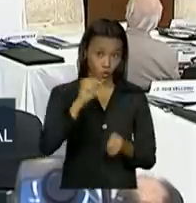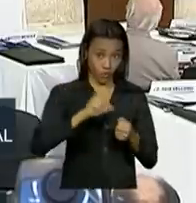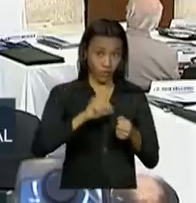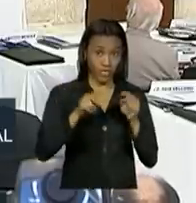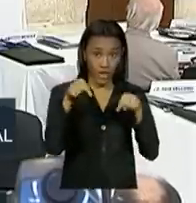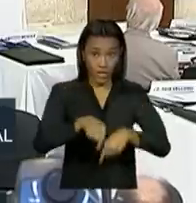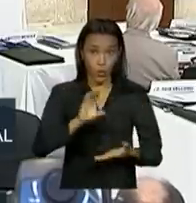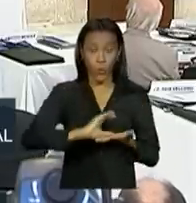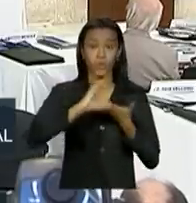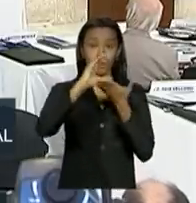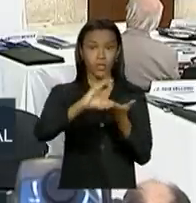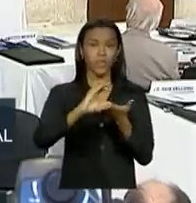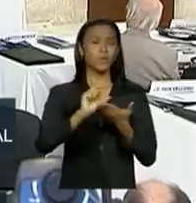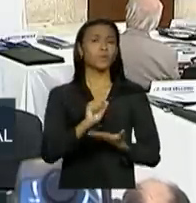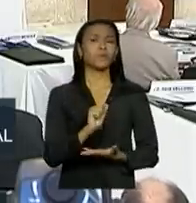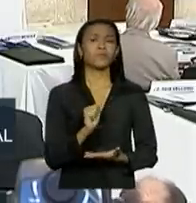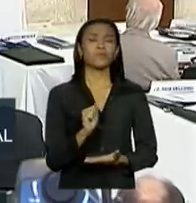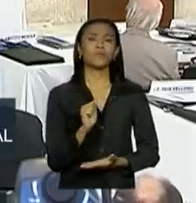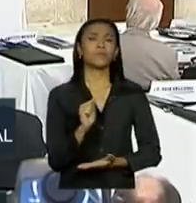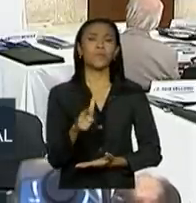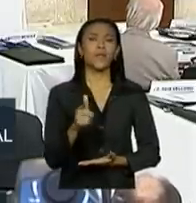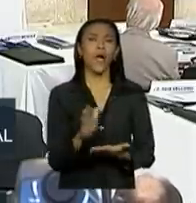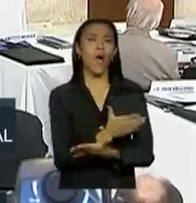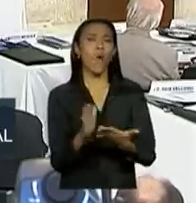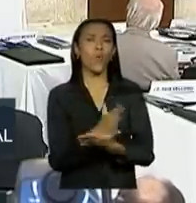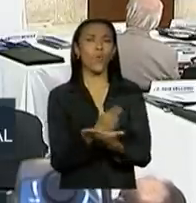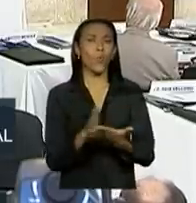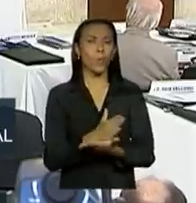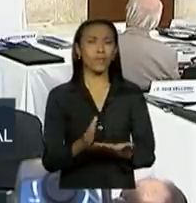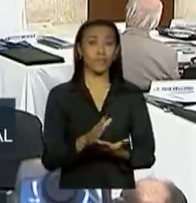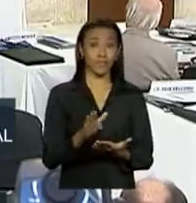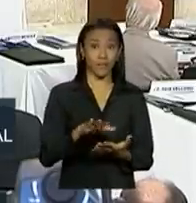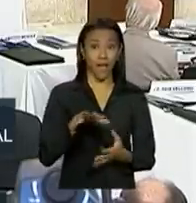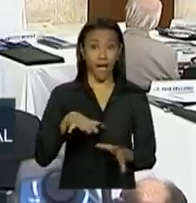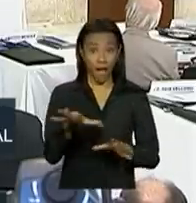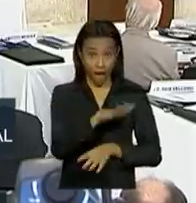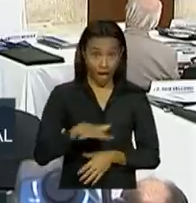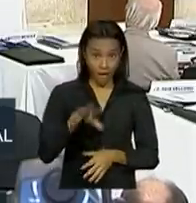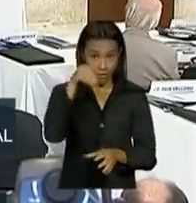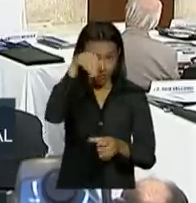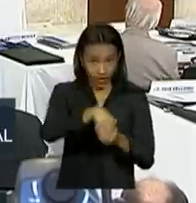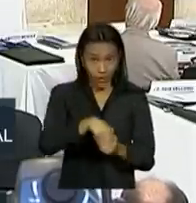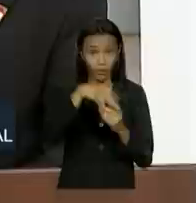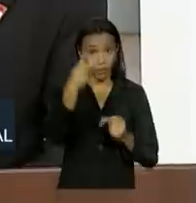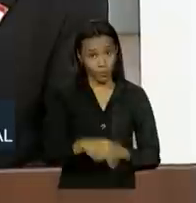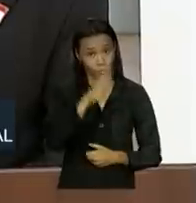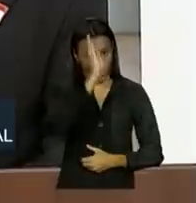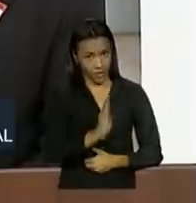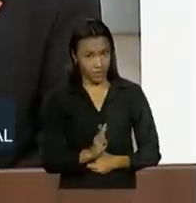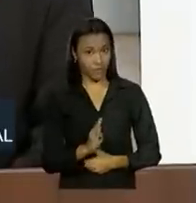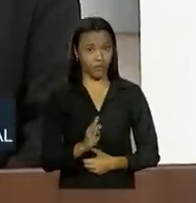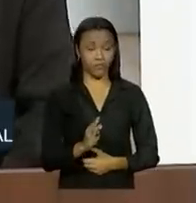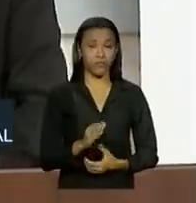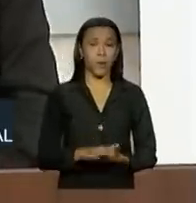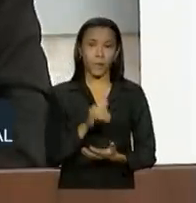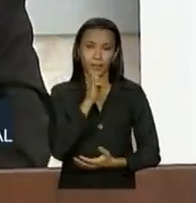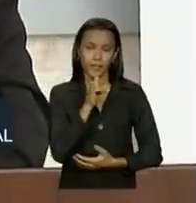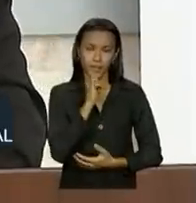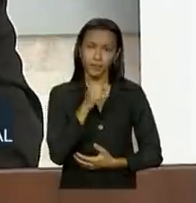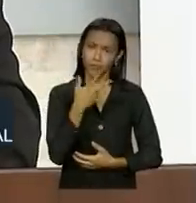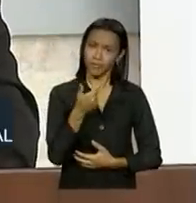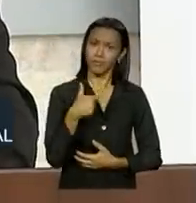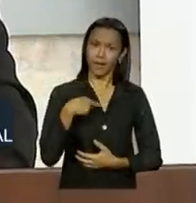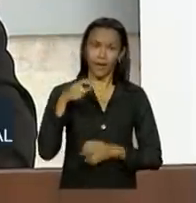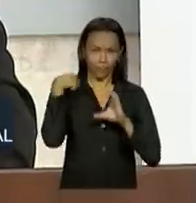no Conselho do que alguns setores aqui dentro do próprio Brasil. Alguns setores, inclusive, da própria